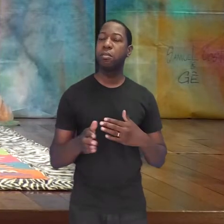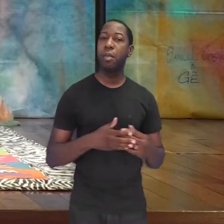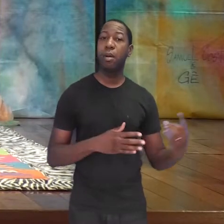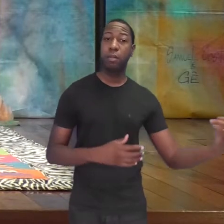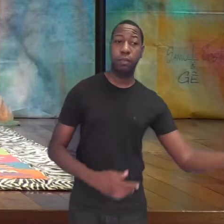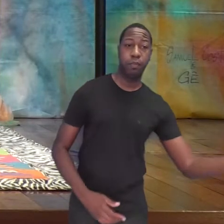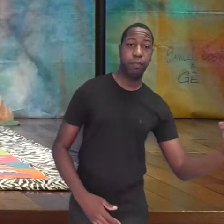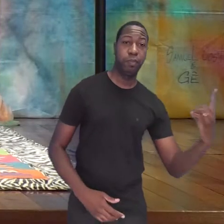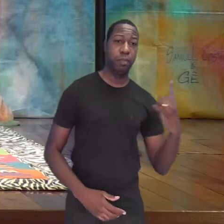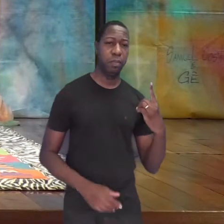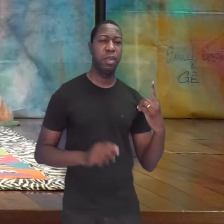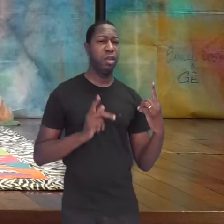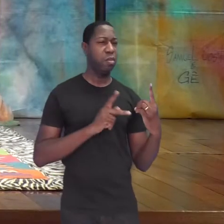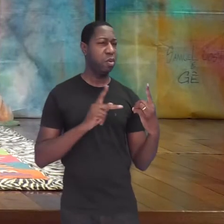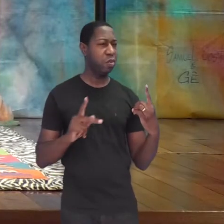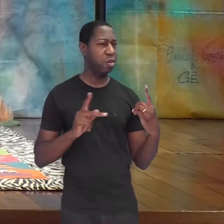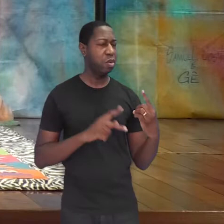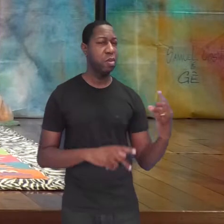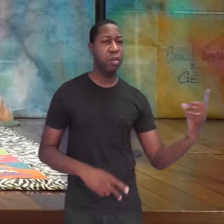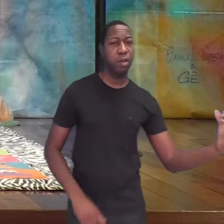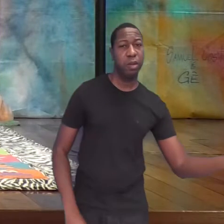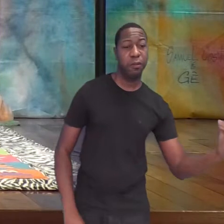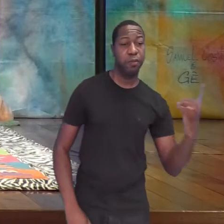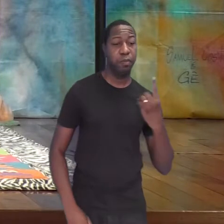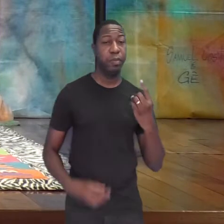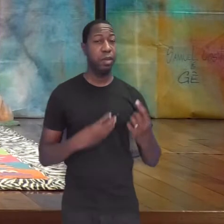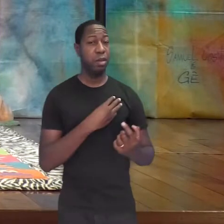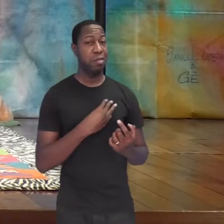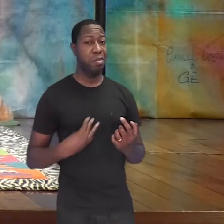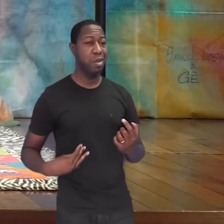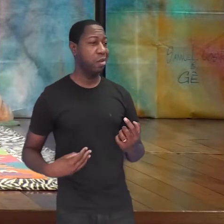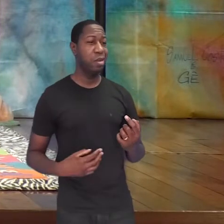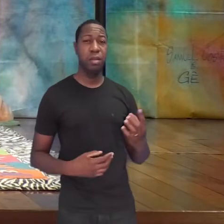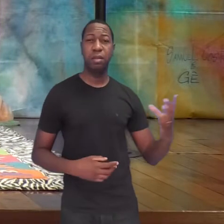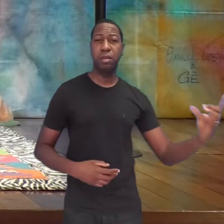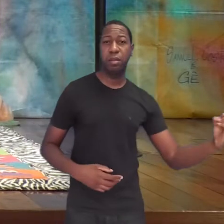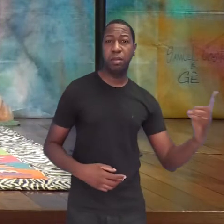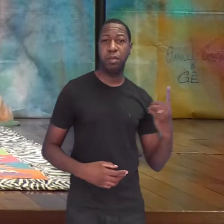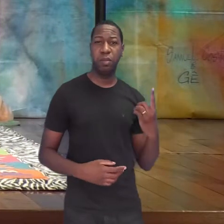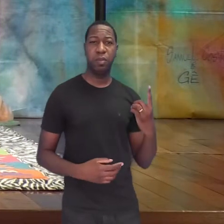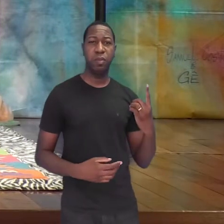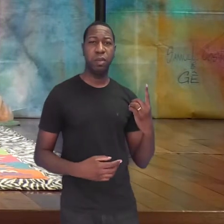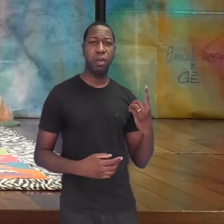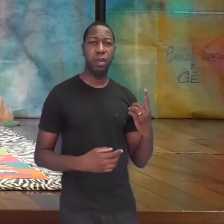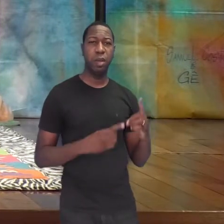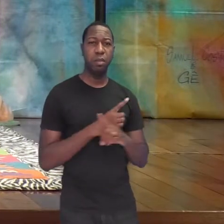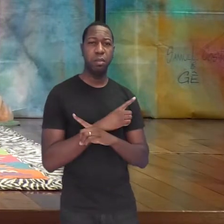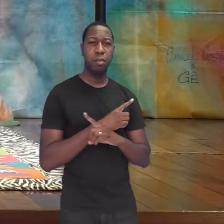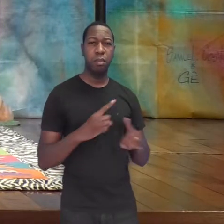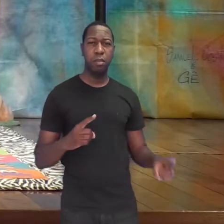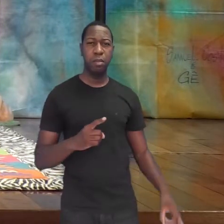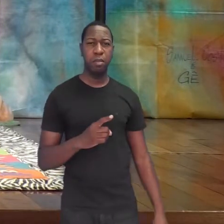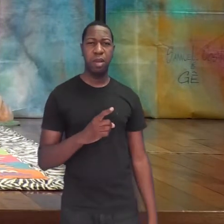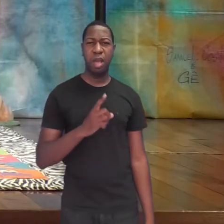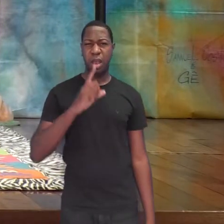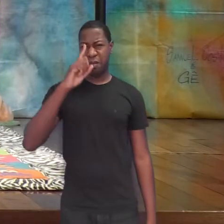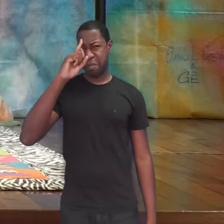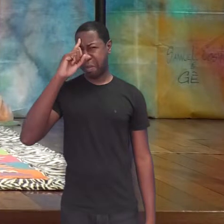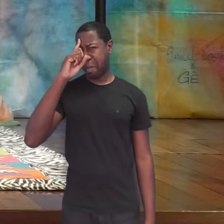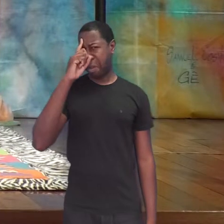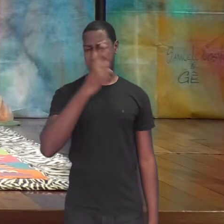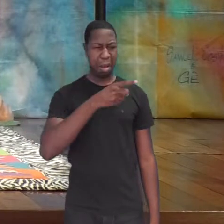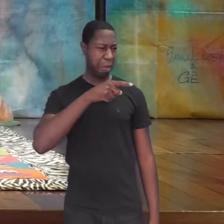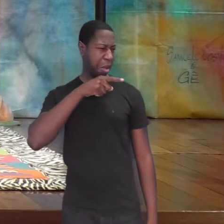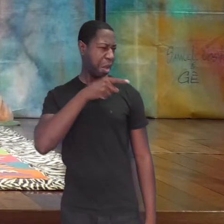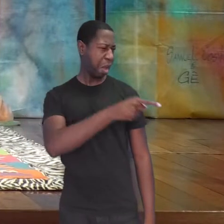sempre agia da mesma forma. Gritava de maus modos. Cala a boca, eu é que sou o rei,